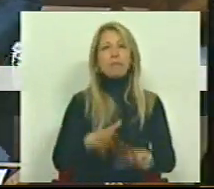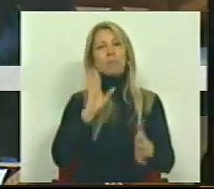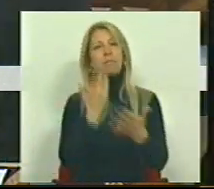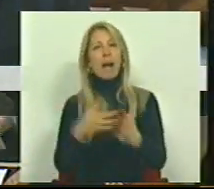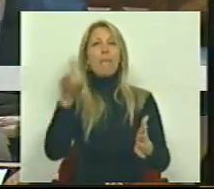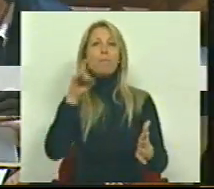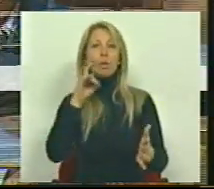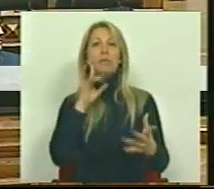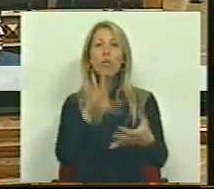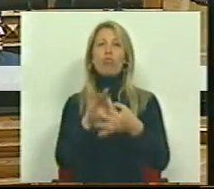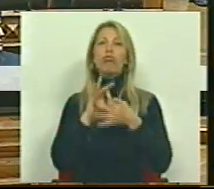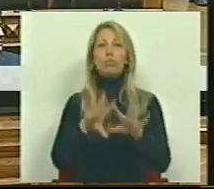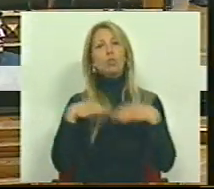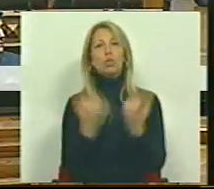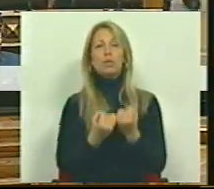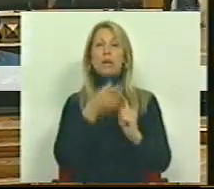dos idosos.